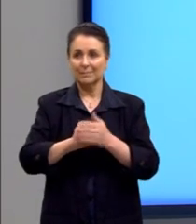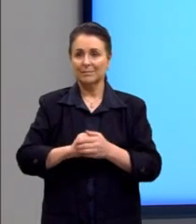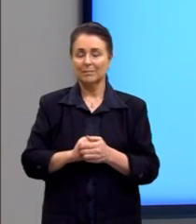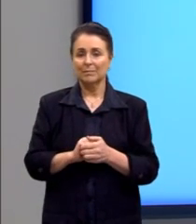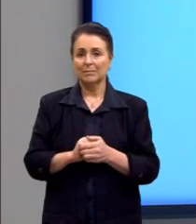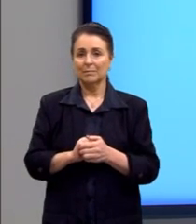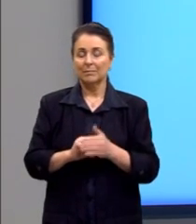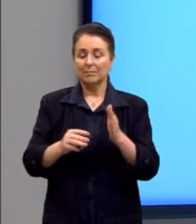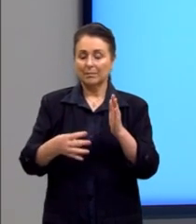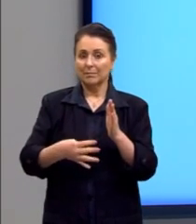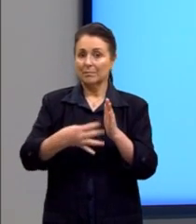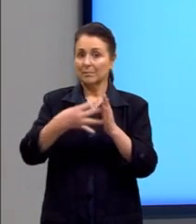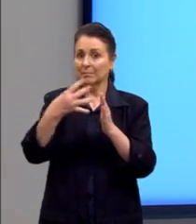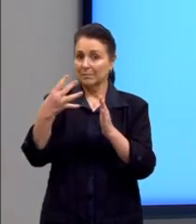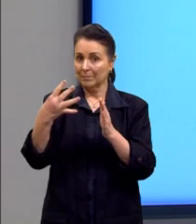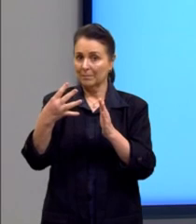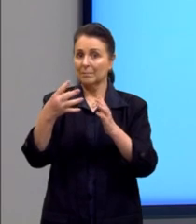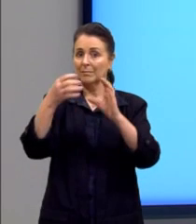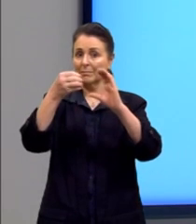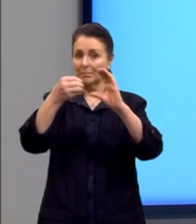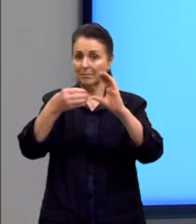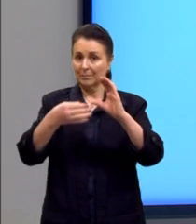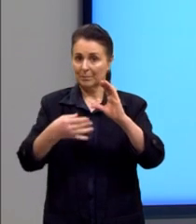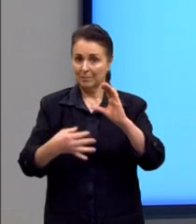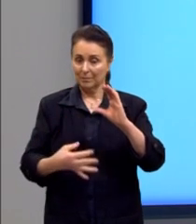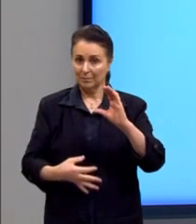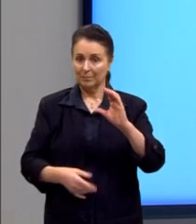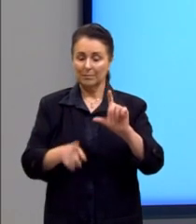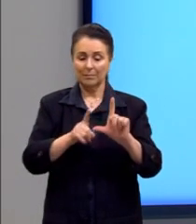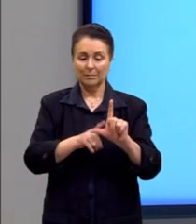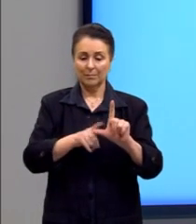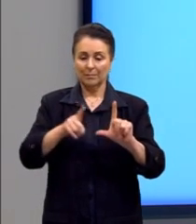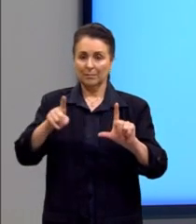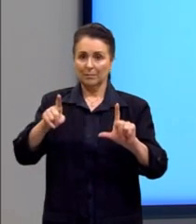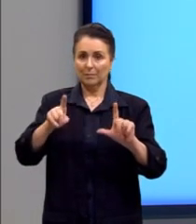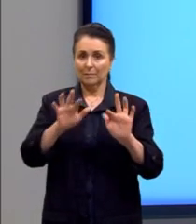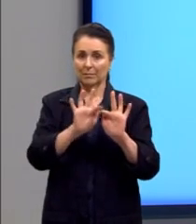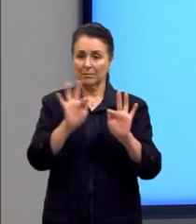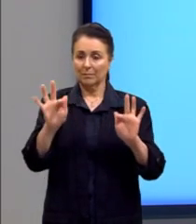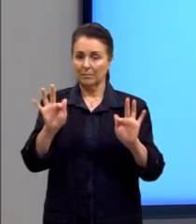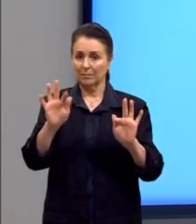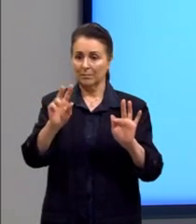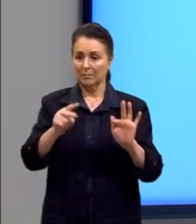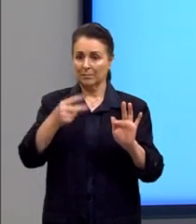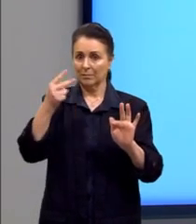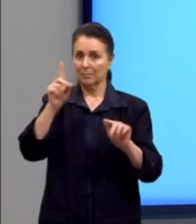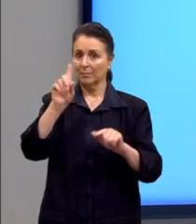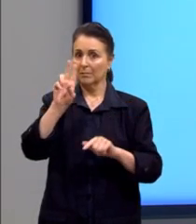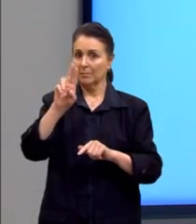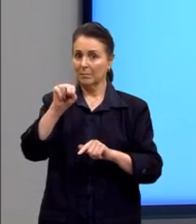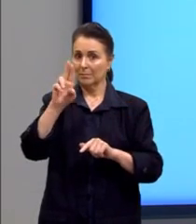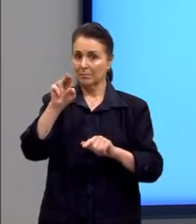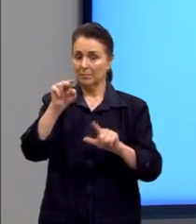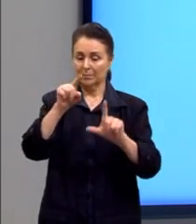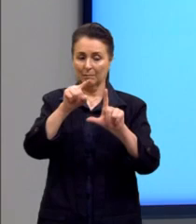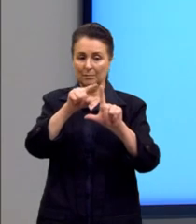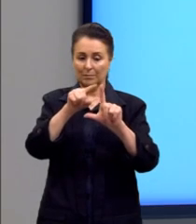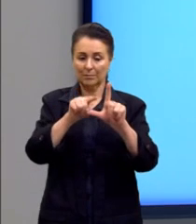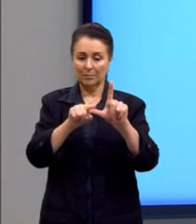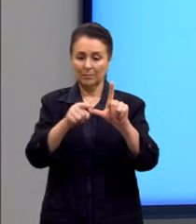A quarta propriedade, o gráfico da função exponencial nunca corta o eixo x.